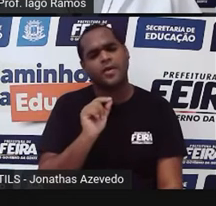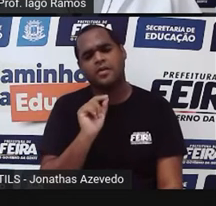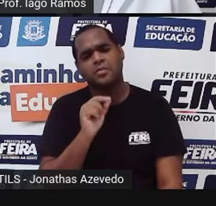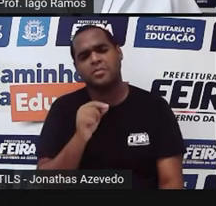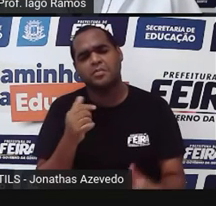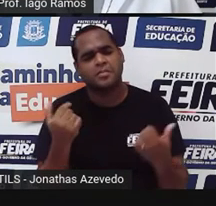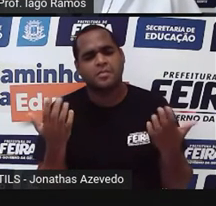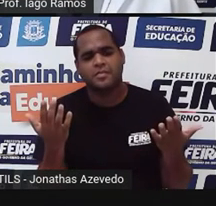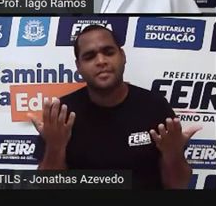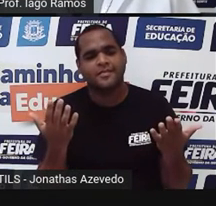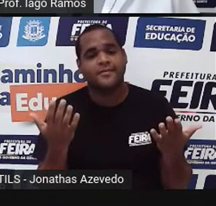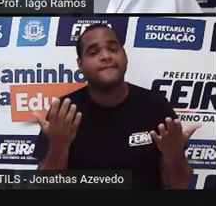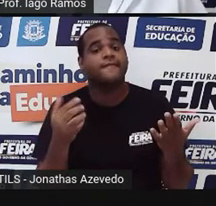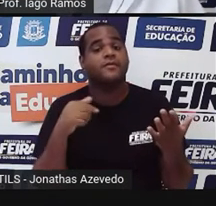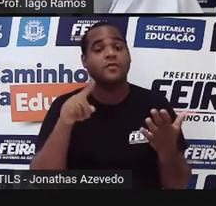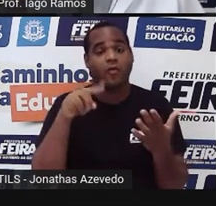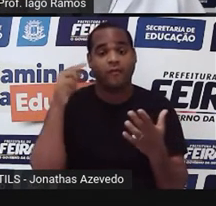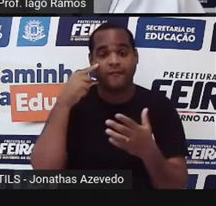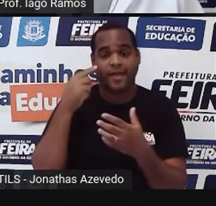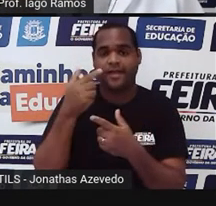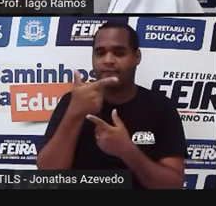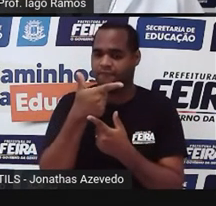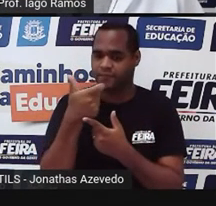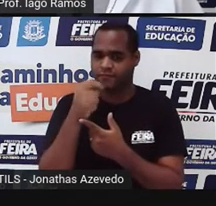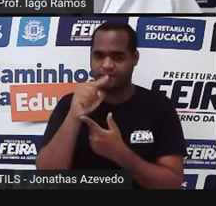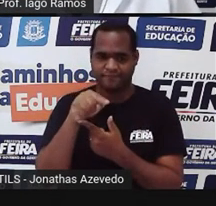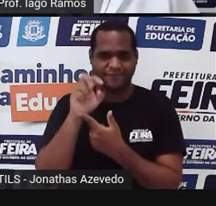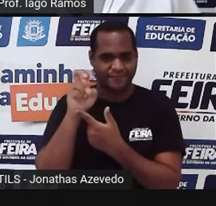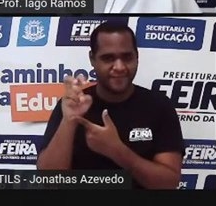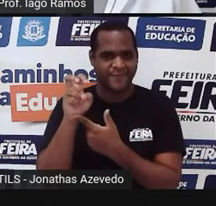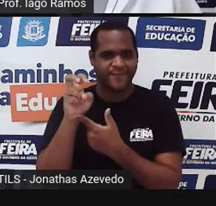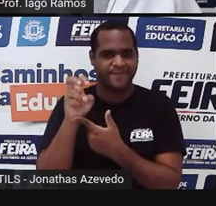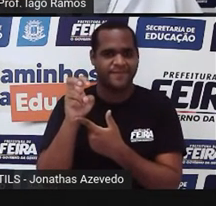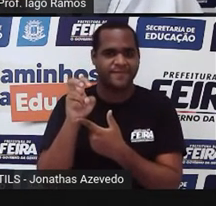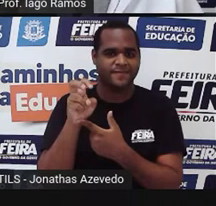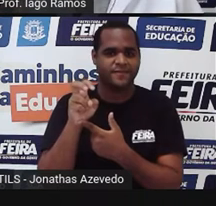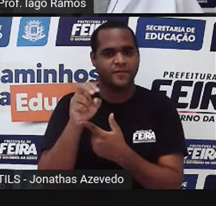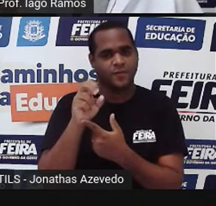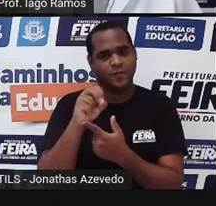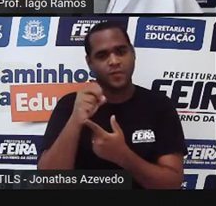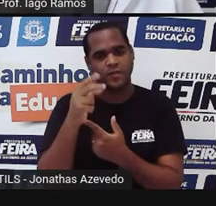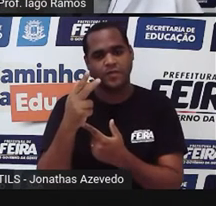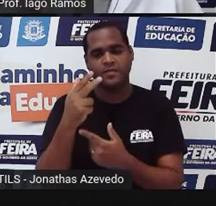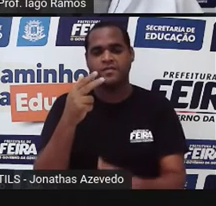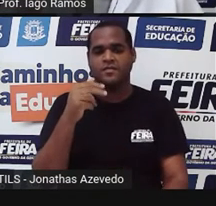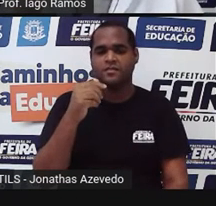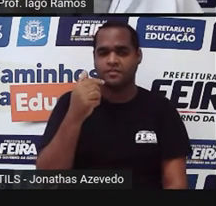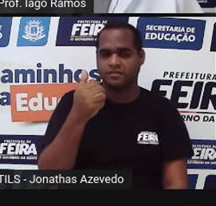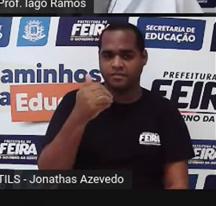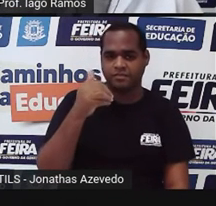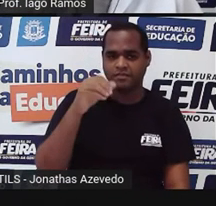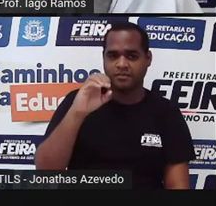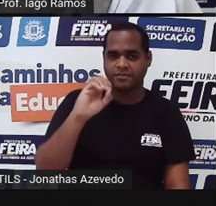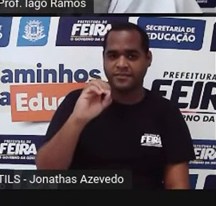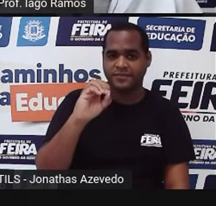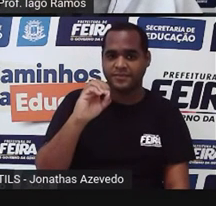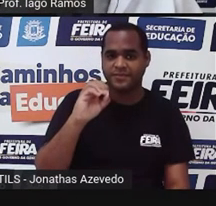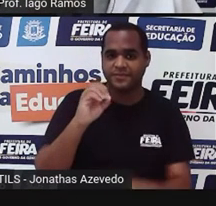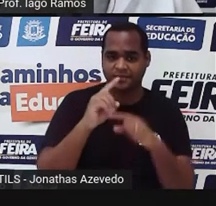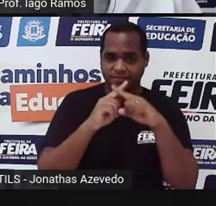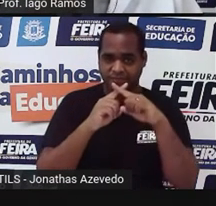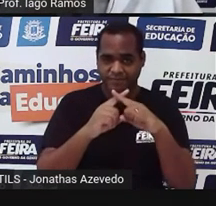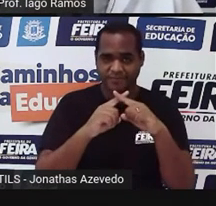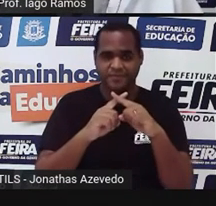A gente vai pegar tanto o 21,5 quanto o 3 e vai fazer uma multiplicaçãozinha por